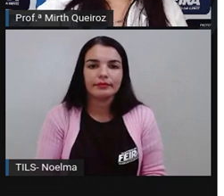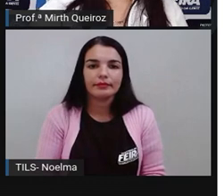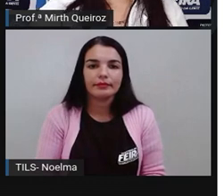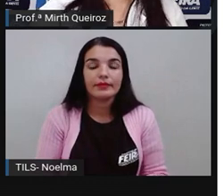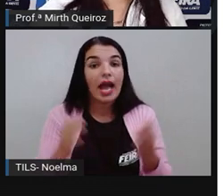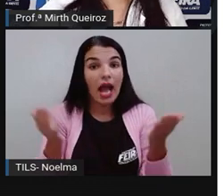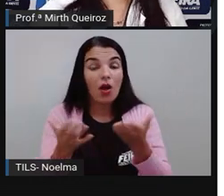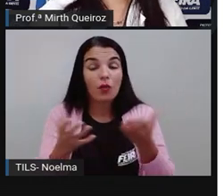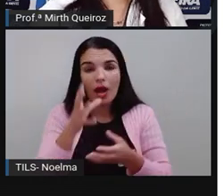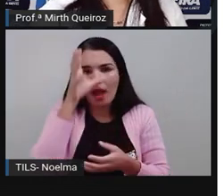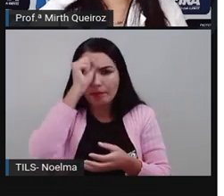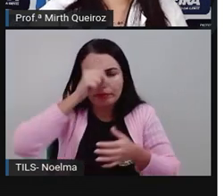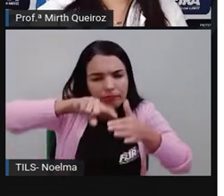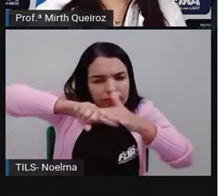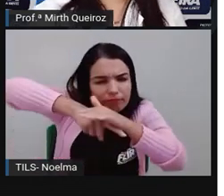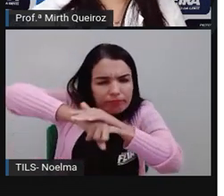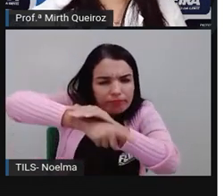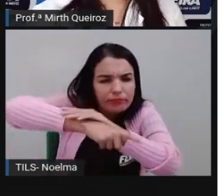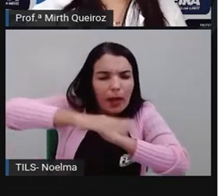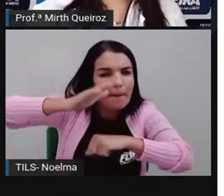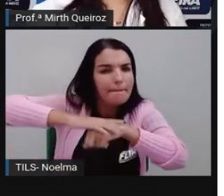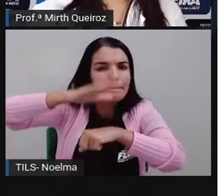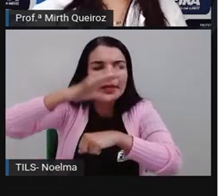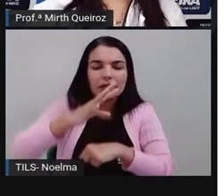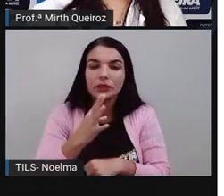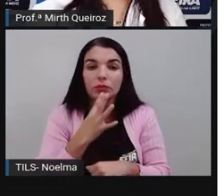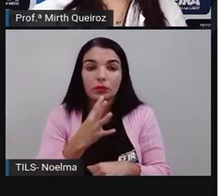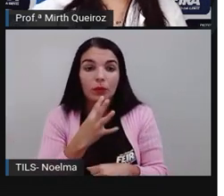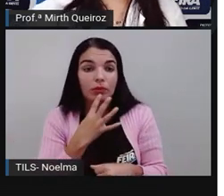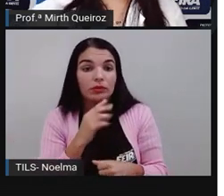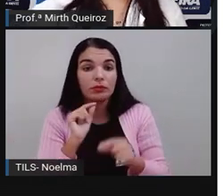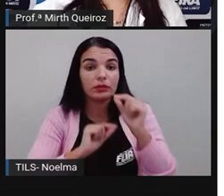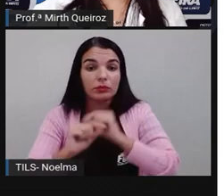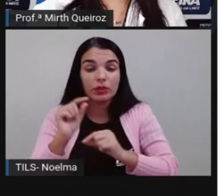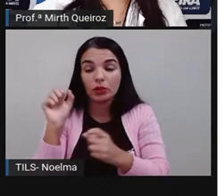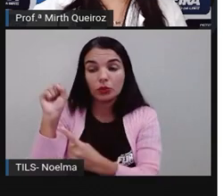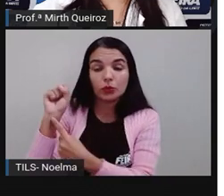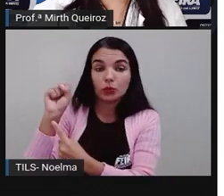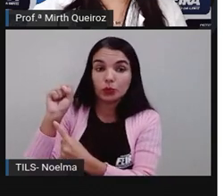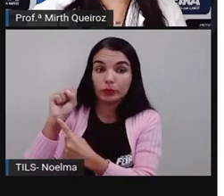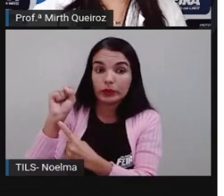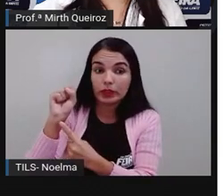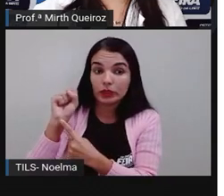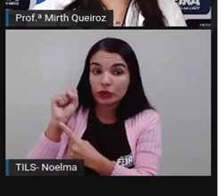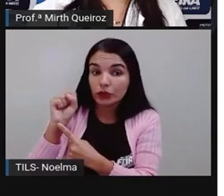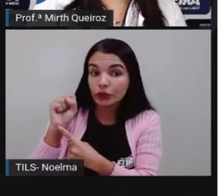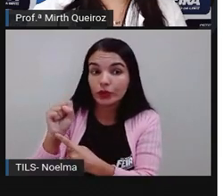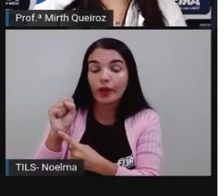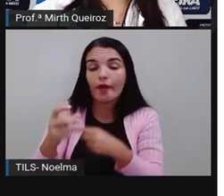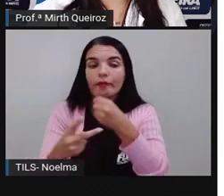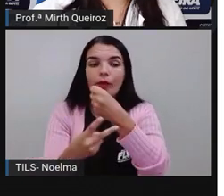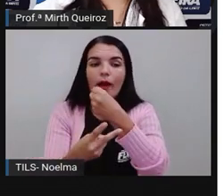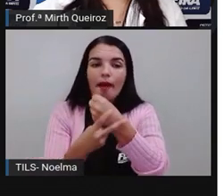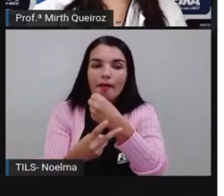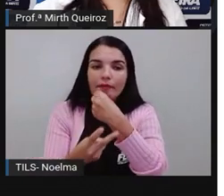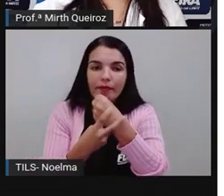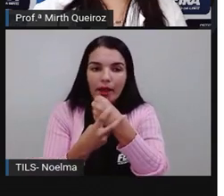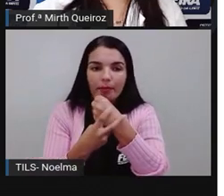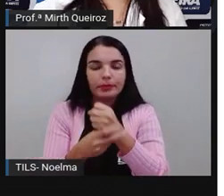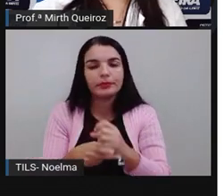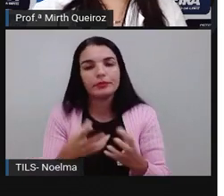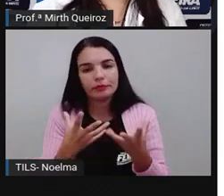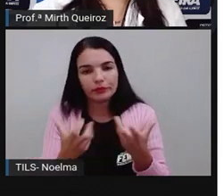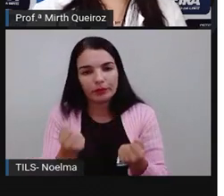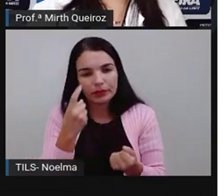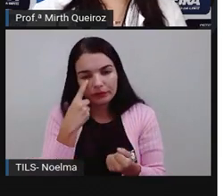Nós vamos aprofundar um pouquinho mais aí sobre esse assunto, falando sobre substantivo e